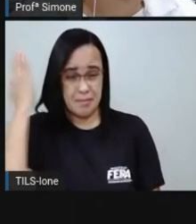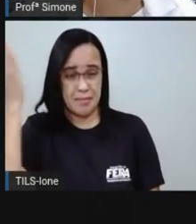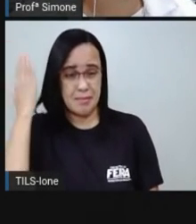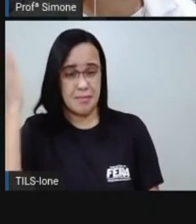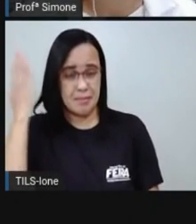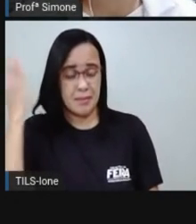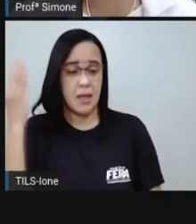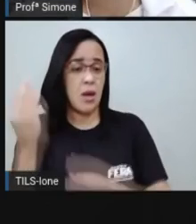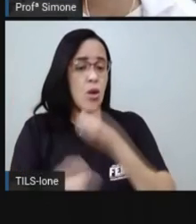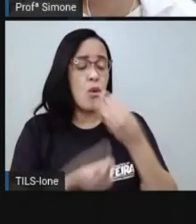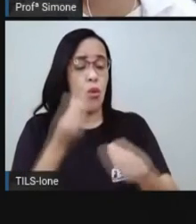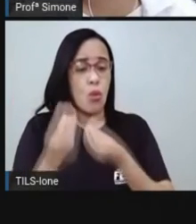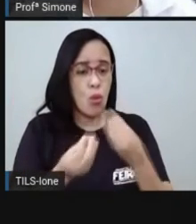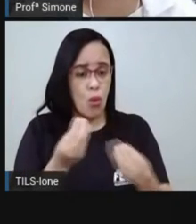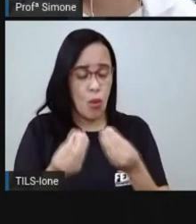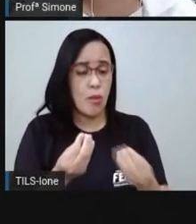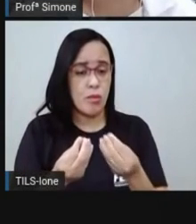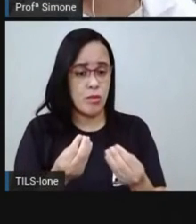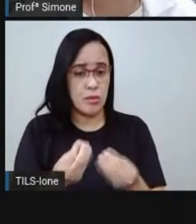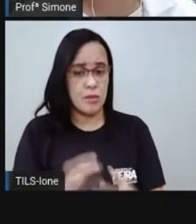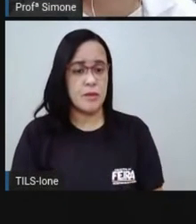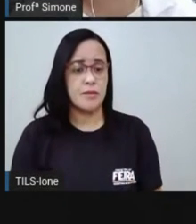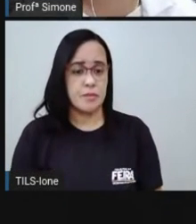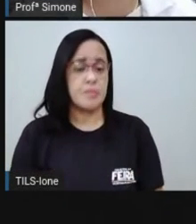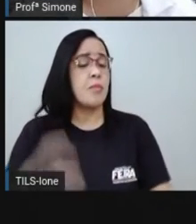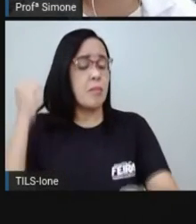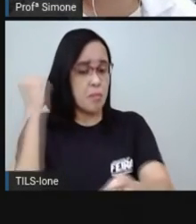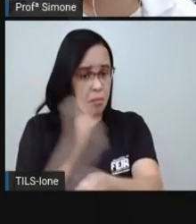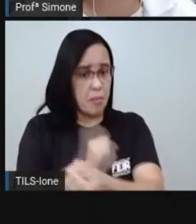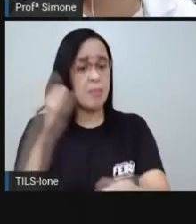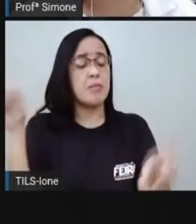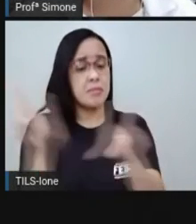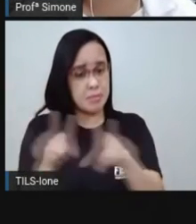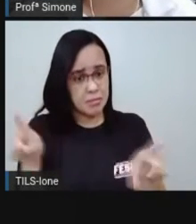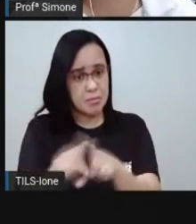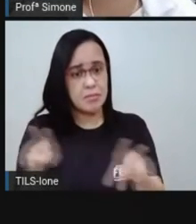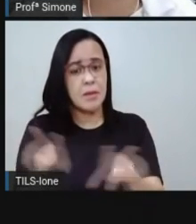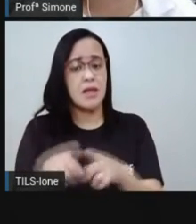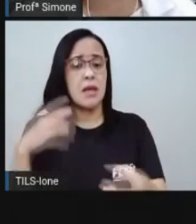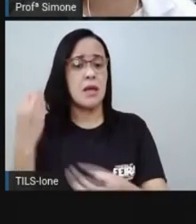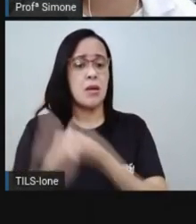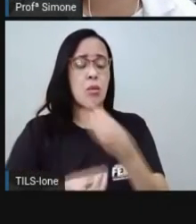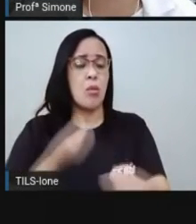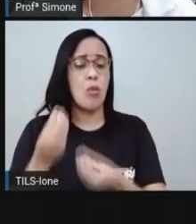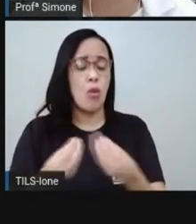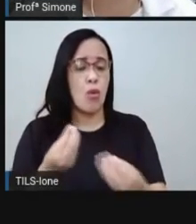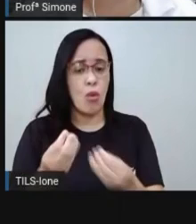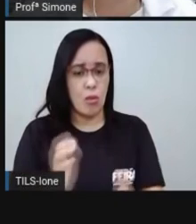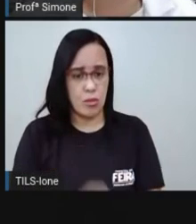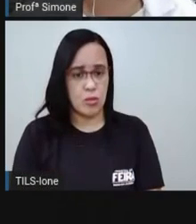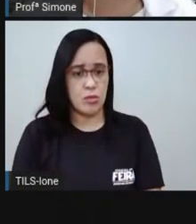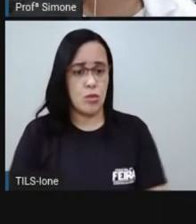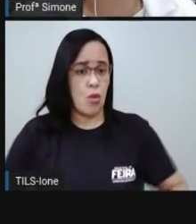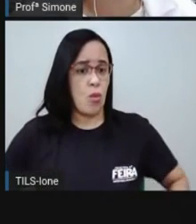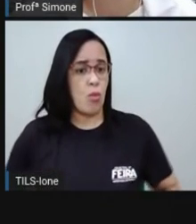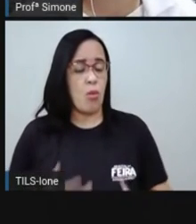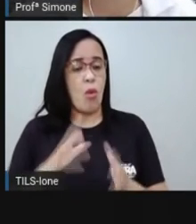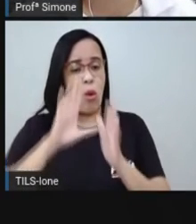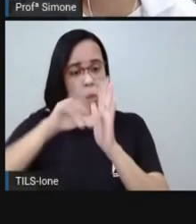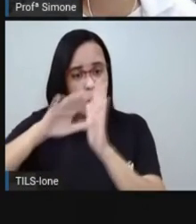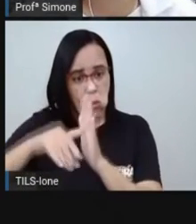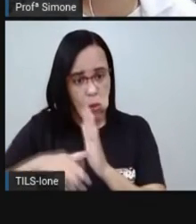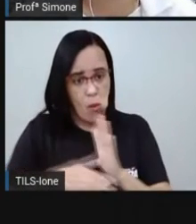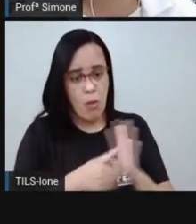ditadura então é uma época também que foi marcada por muita corrupção principalmente aqui no governo do colo